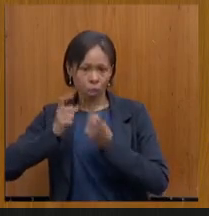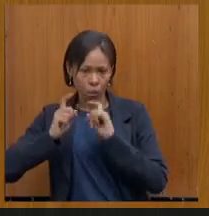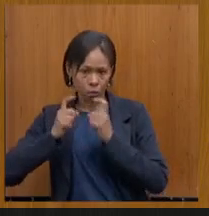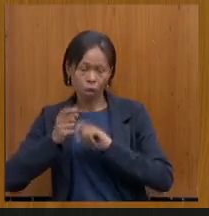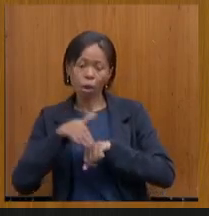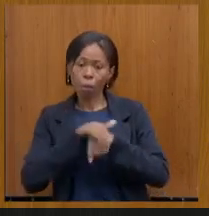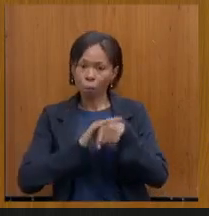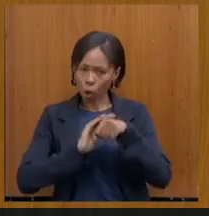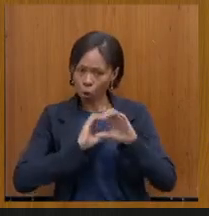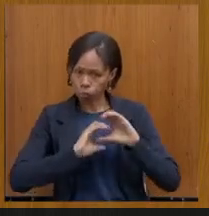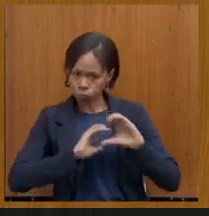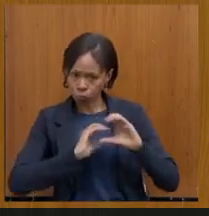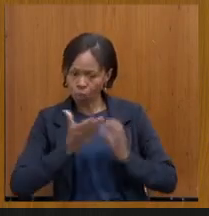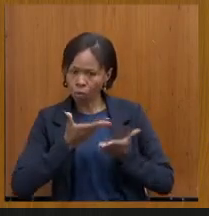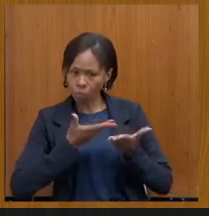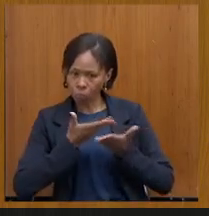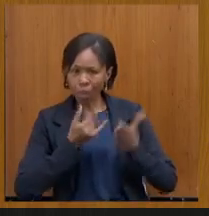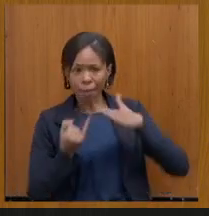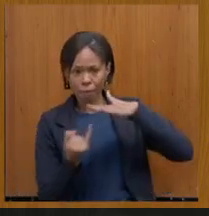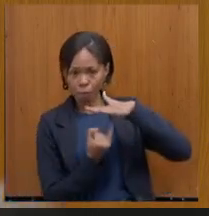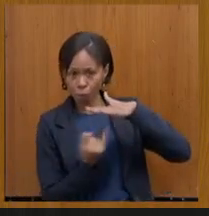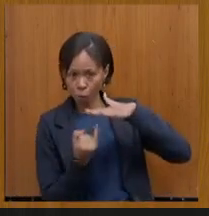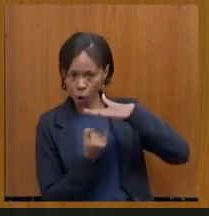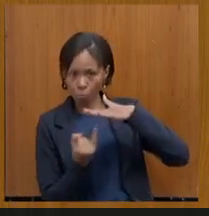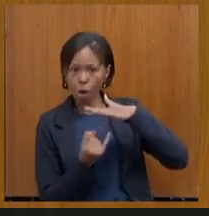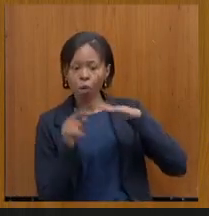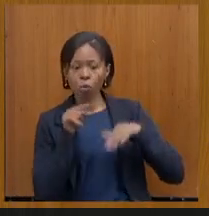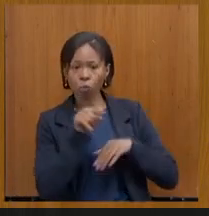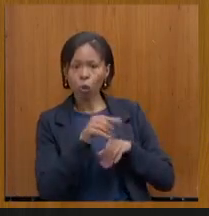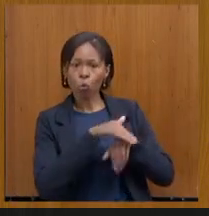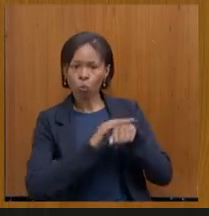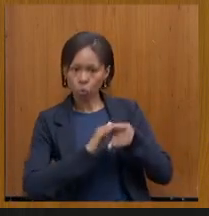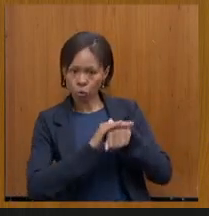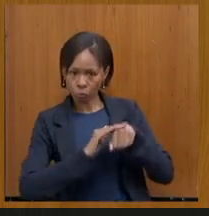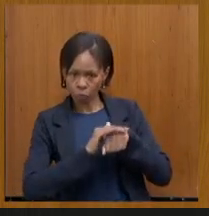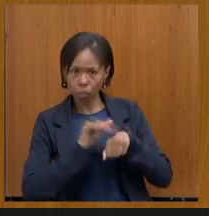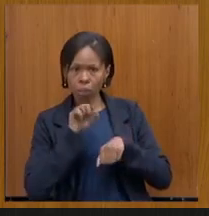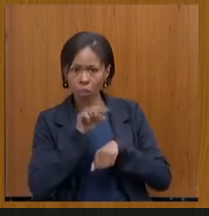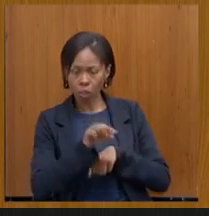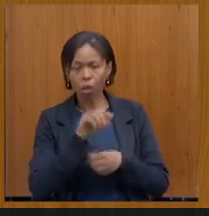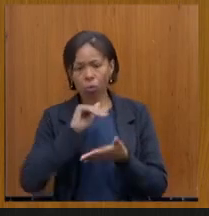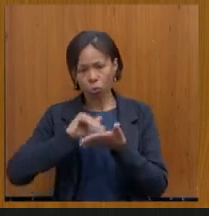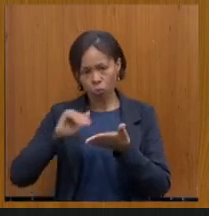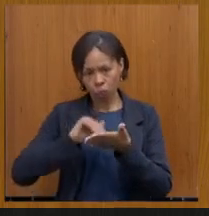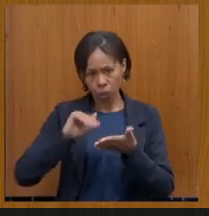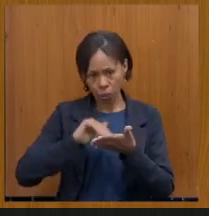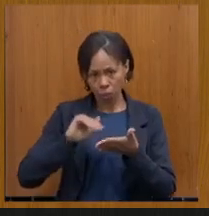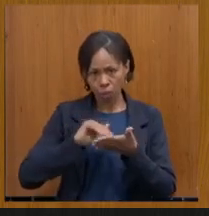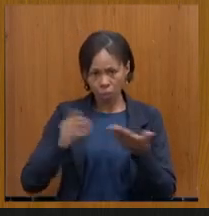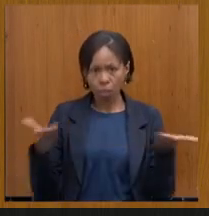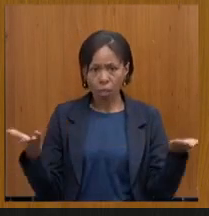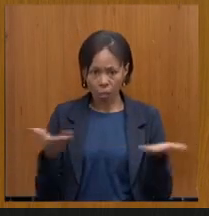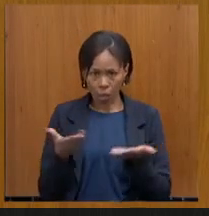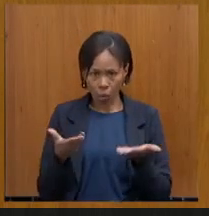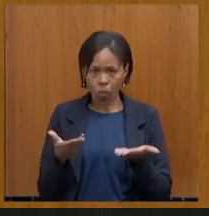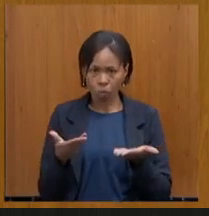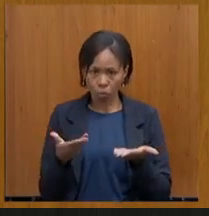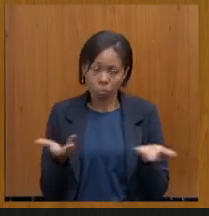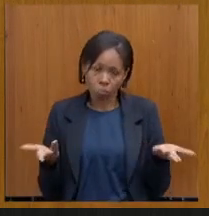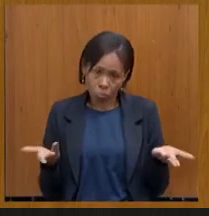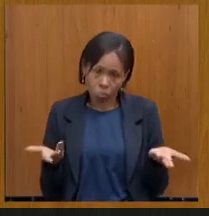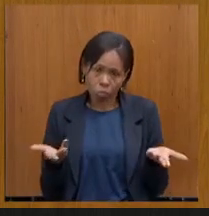mais informal entre vossa excelência e o secretário da Fazenda.